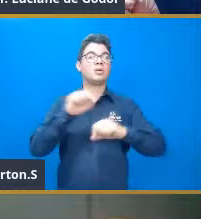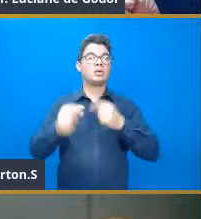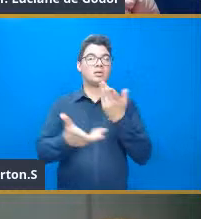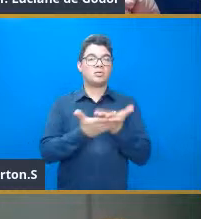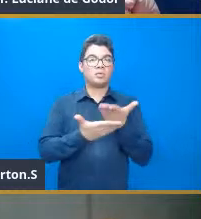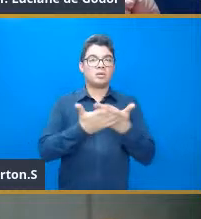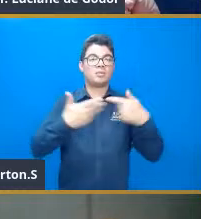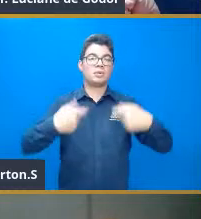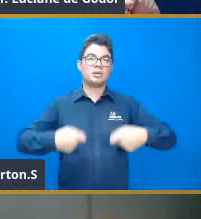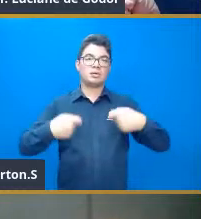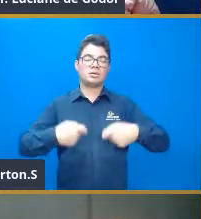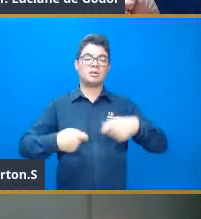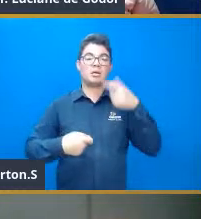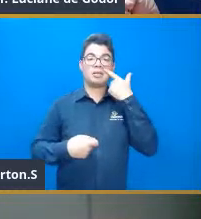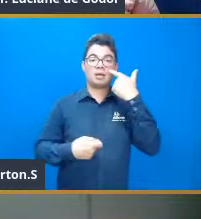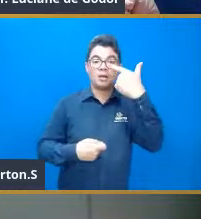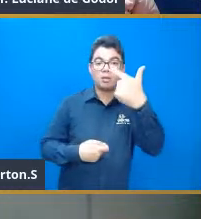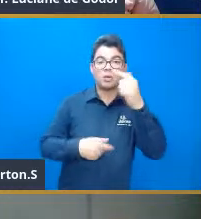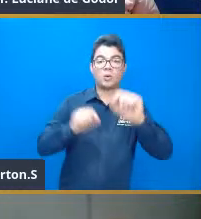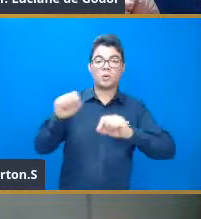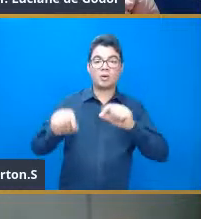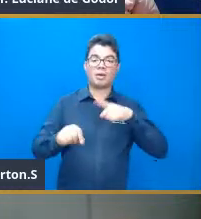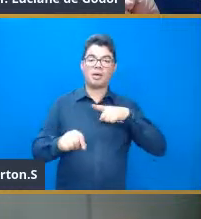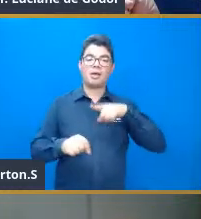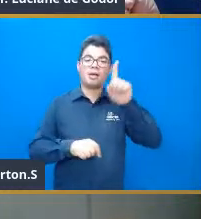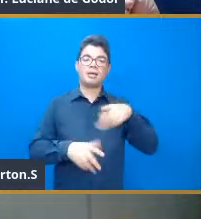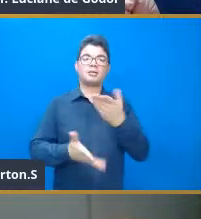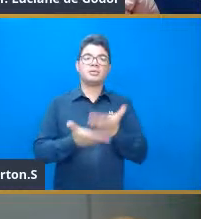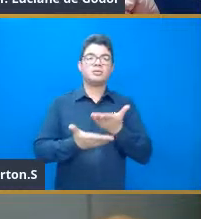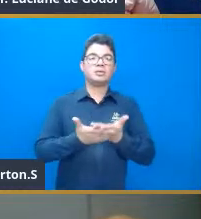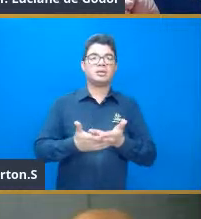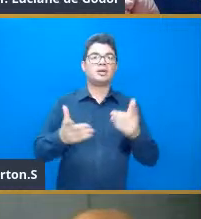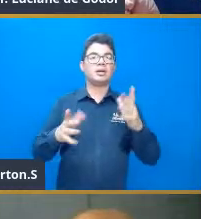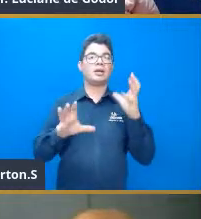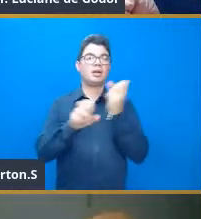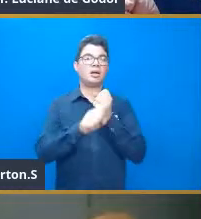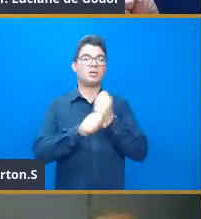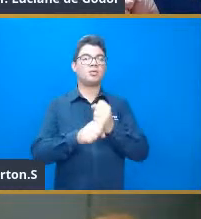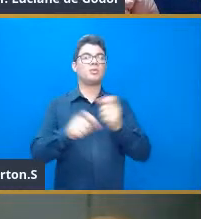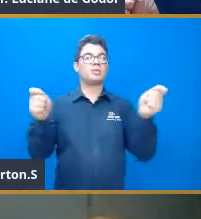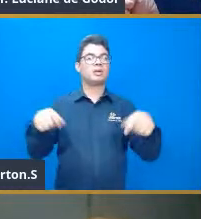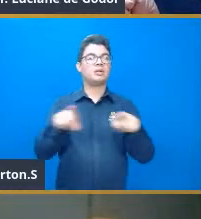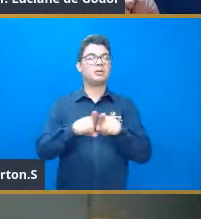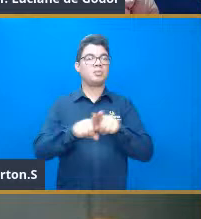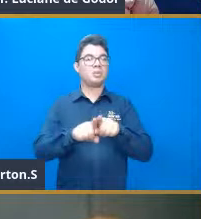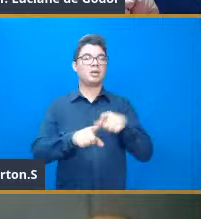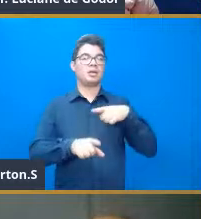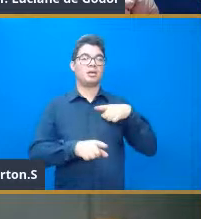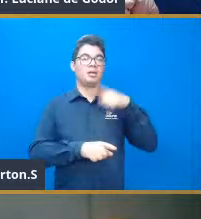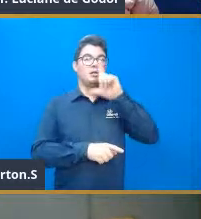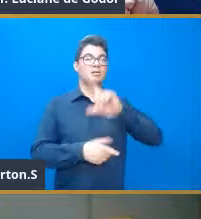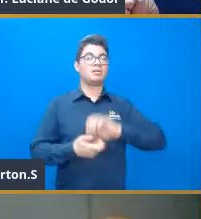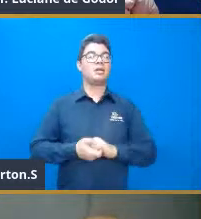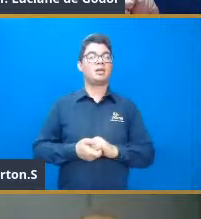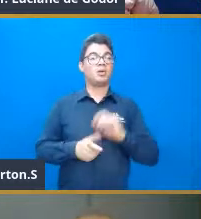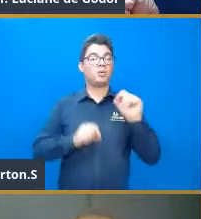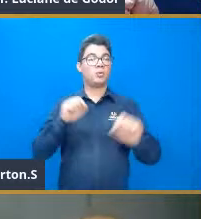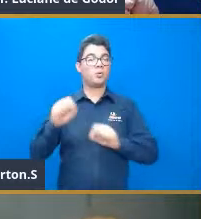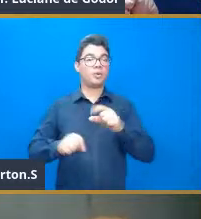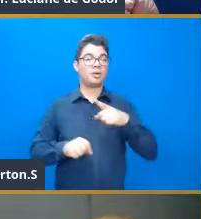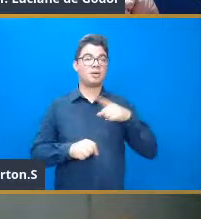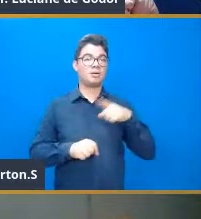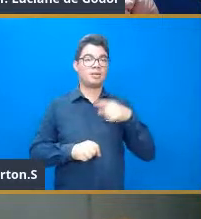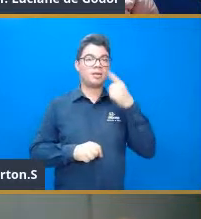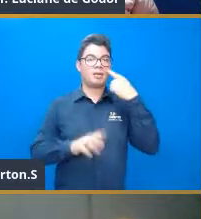dentro desses itens, um deles é estudar régua de cálculo para navegação aérea, mas assim, tem as